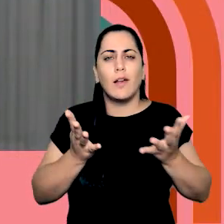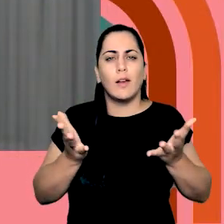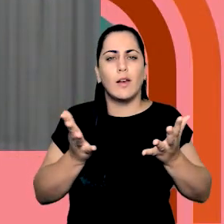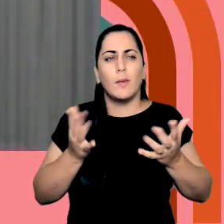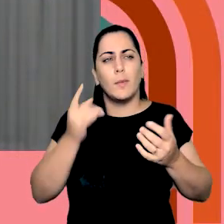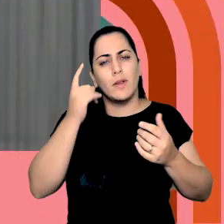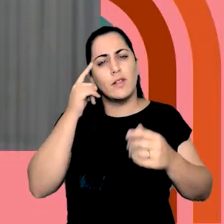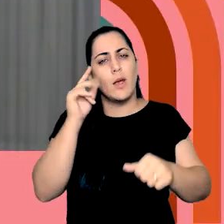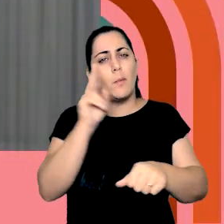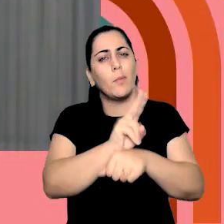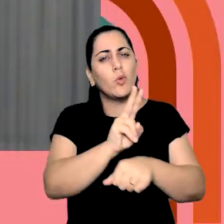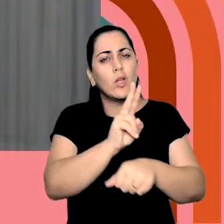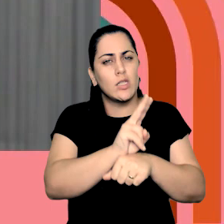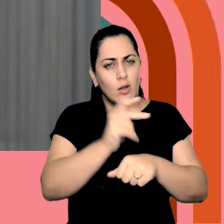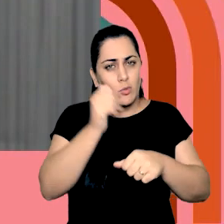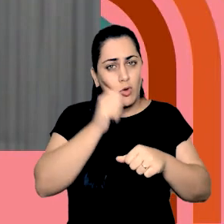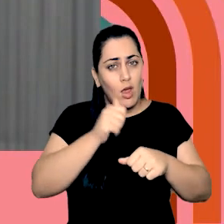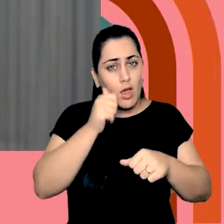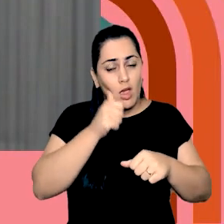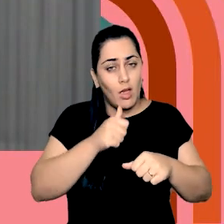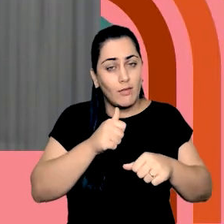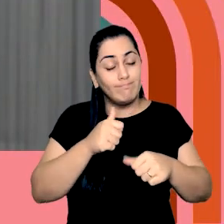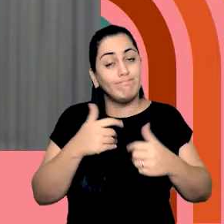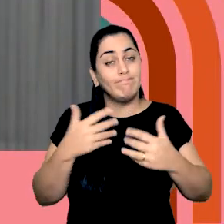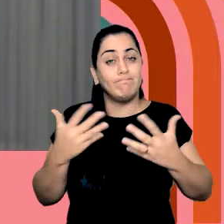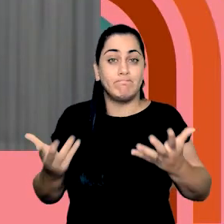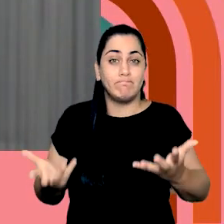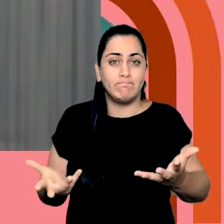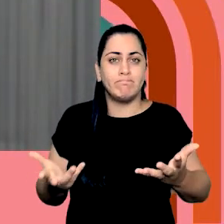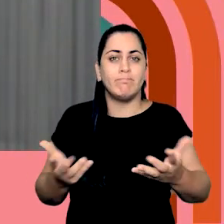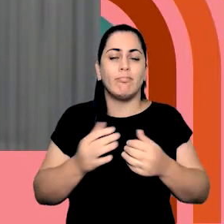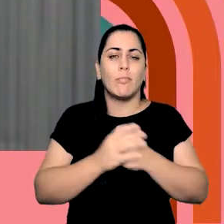da proteção das mulheres? Bom,